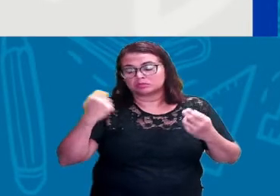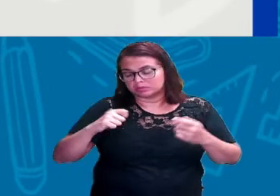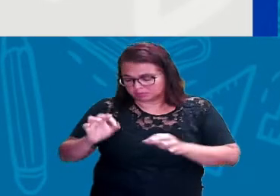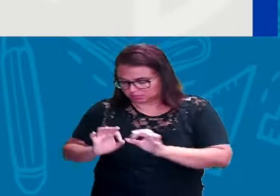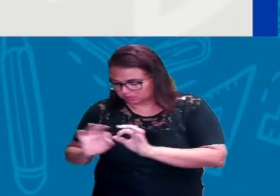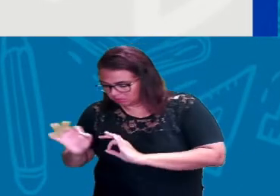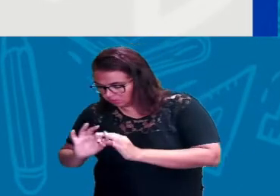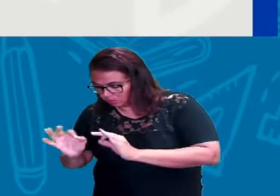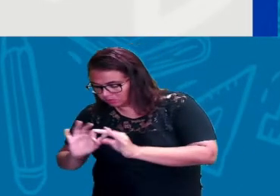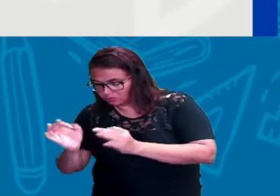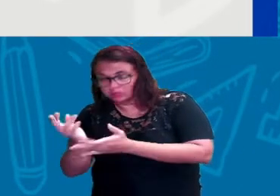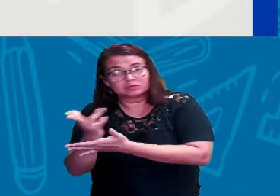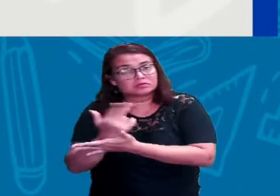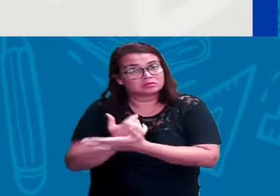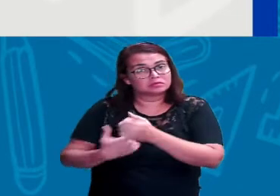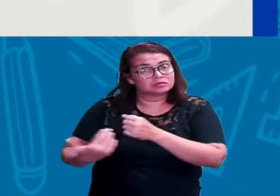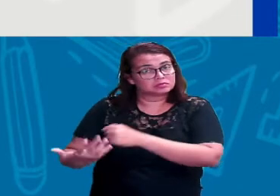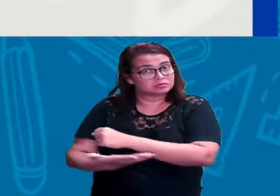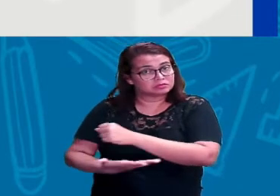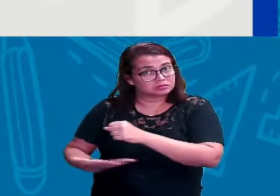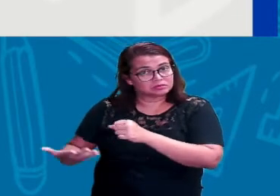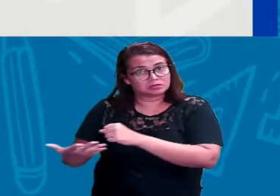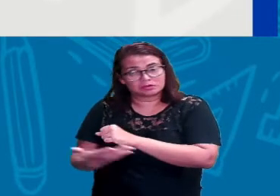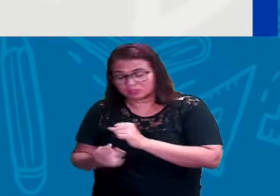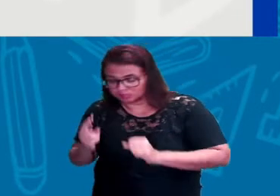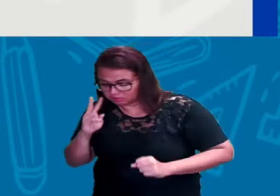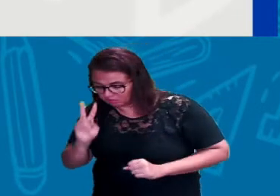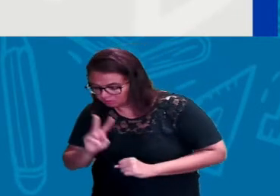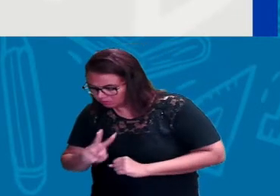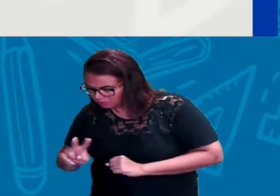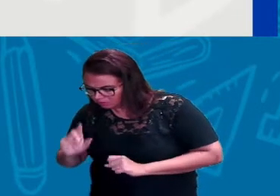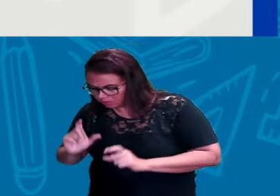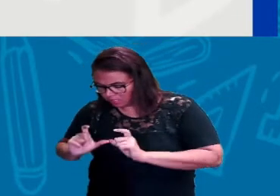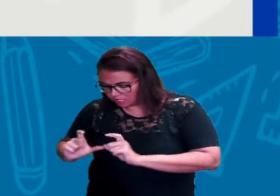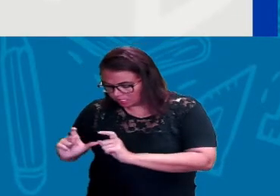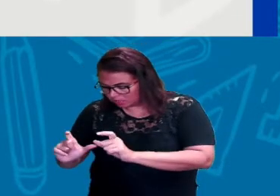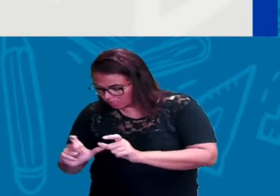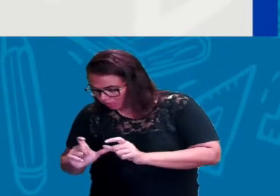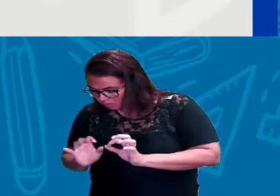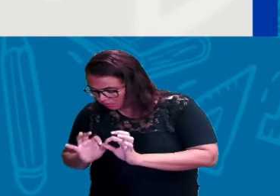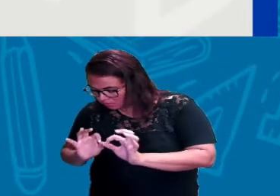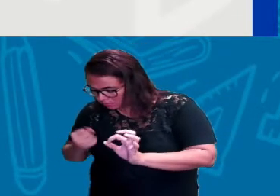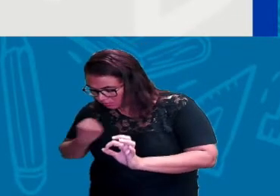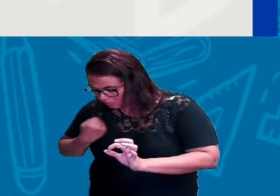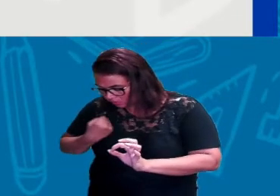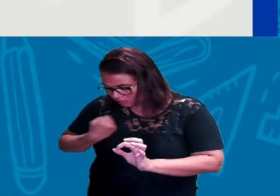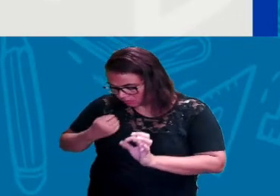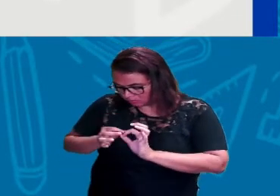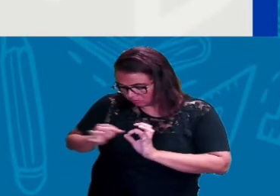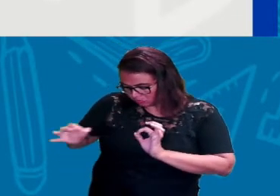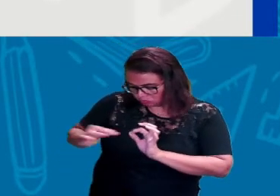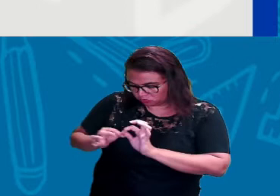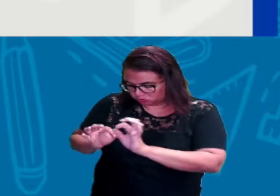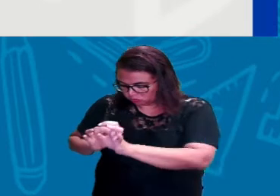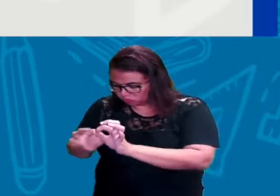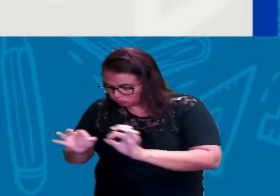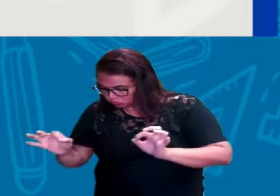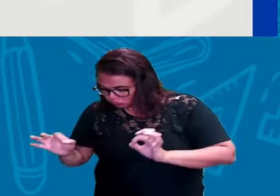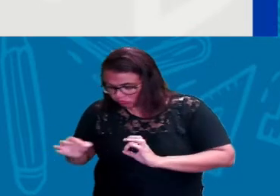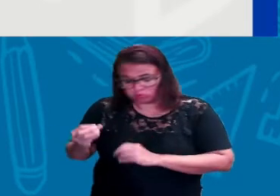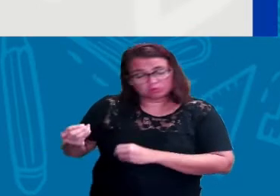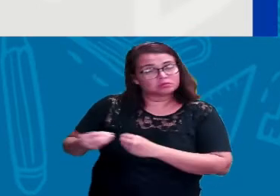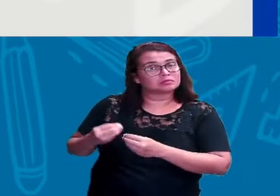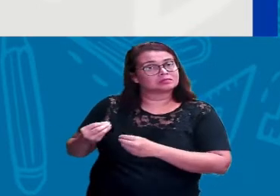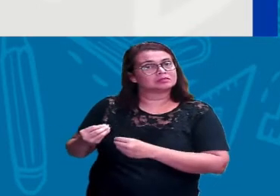planta baixa, para que eu possa identificar as suas dimensões. Mas aí o que é que eu